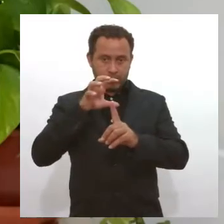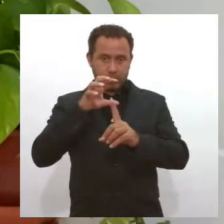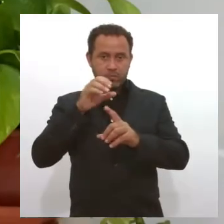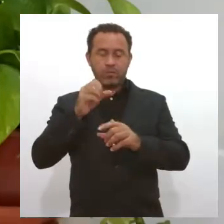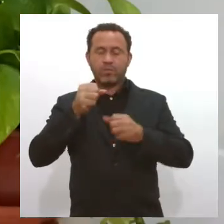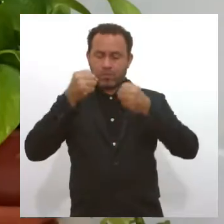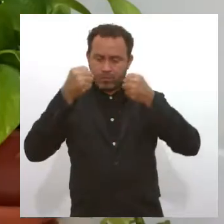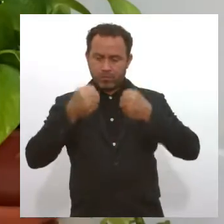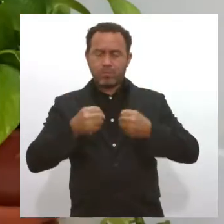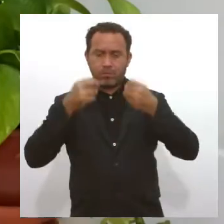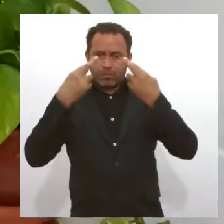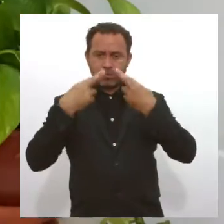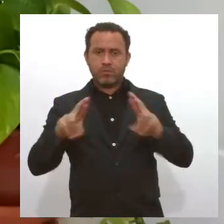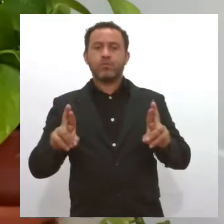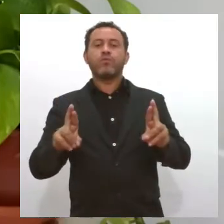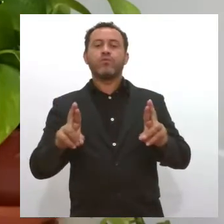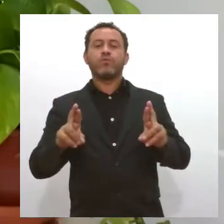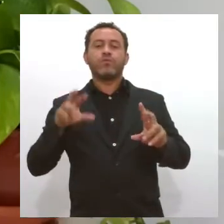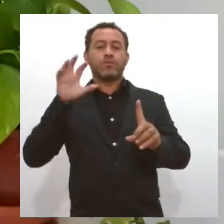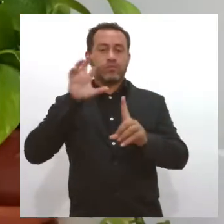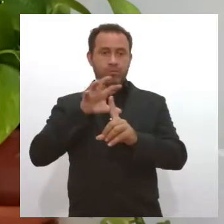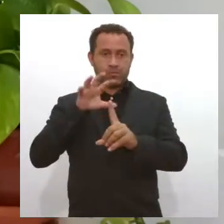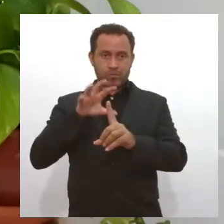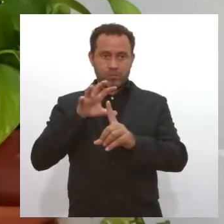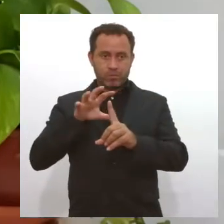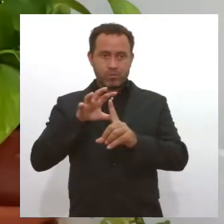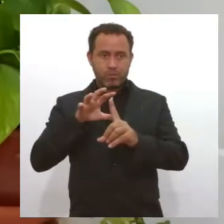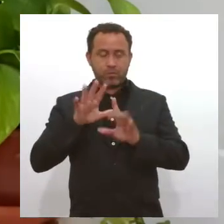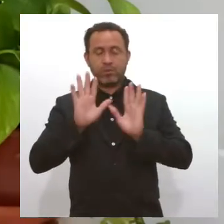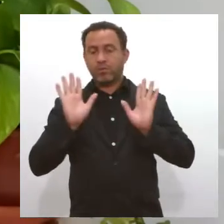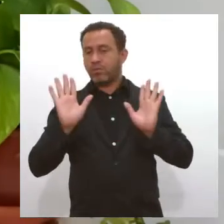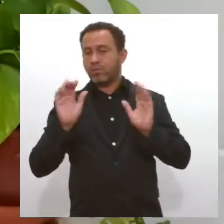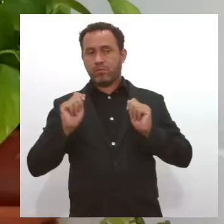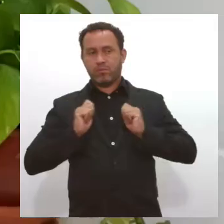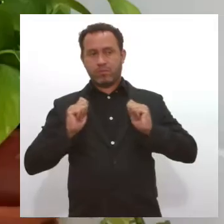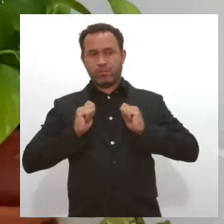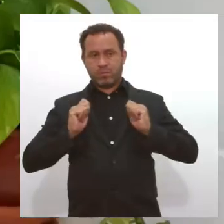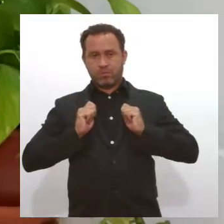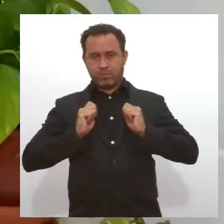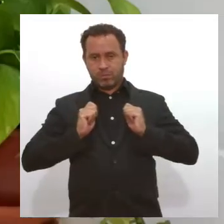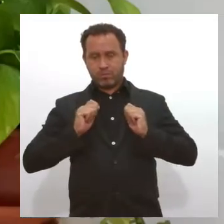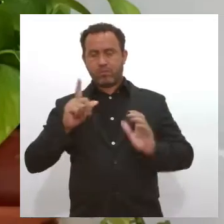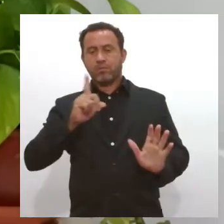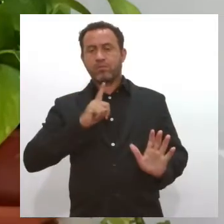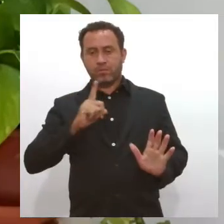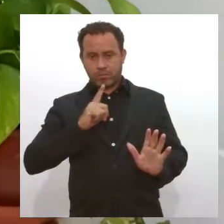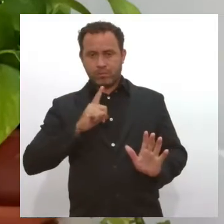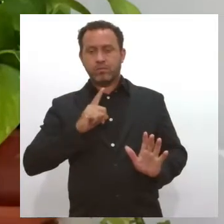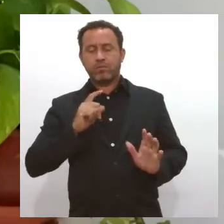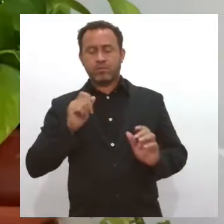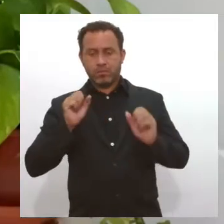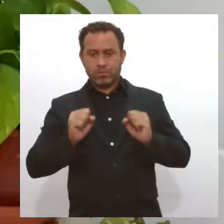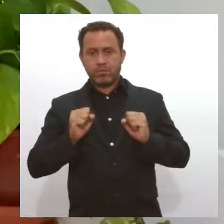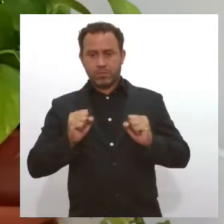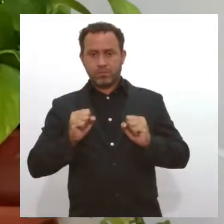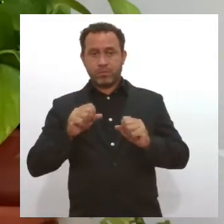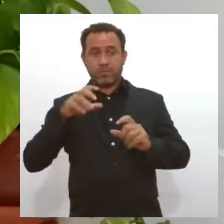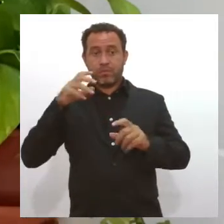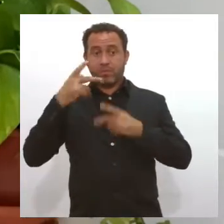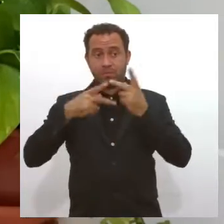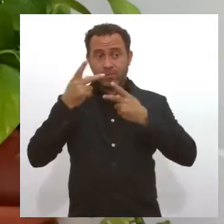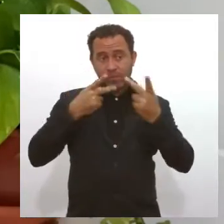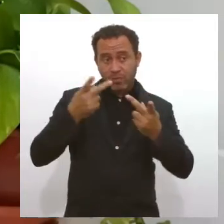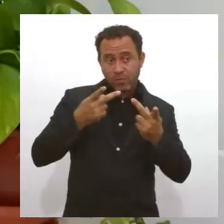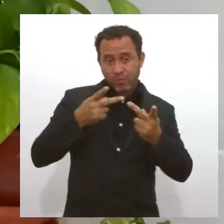uma decisão. Elas também influenciam quando elas não tomam a decisão que deveria ser tomada. Elas influenciam se elas falam muito,